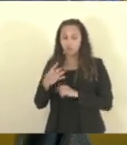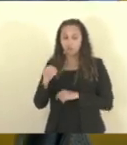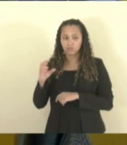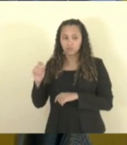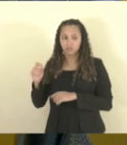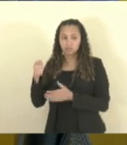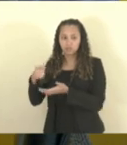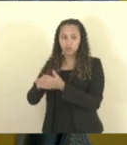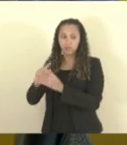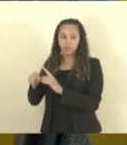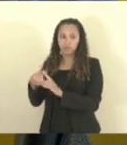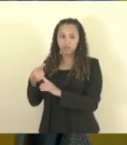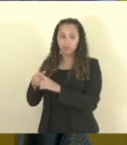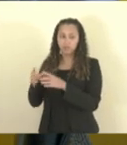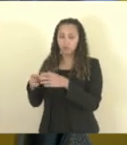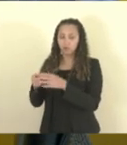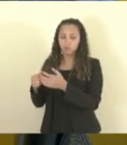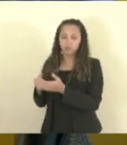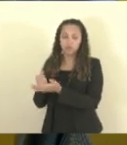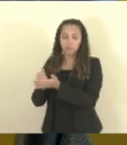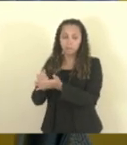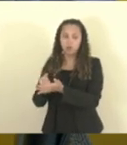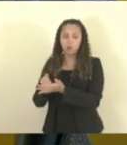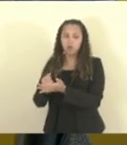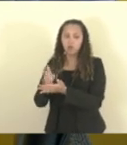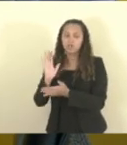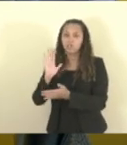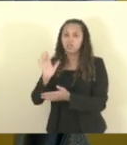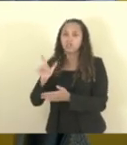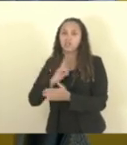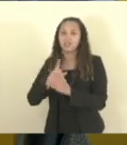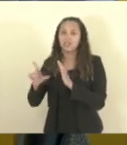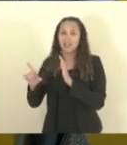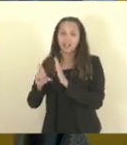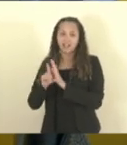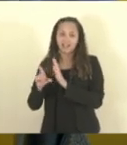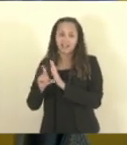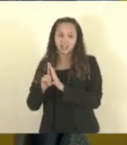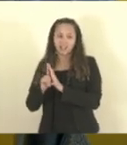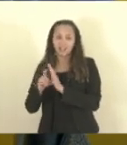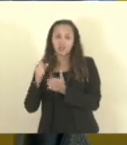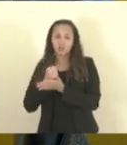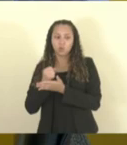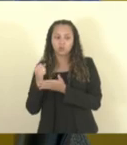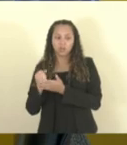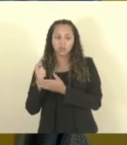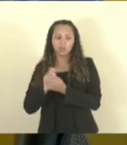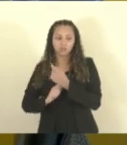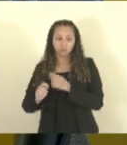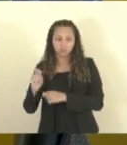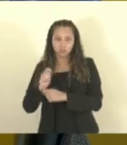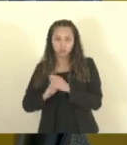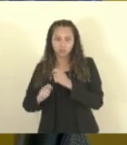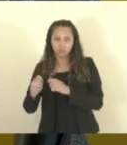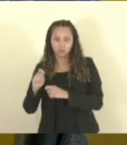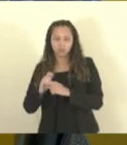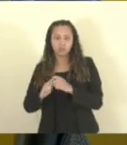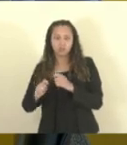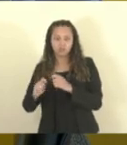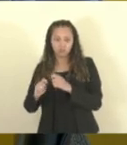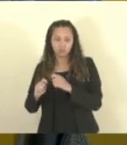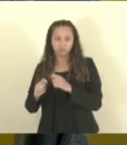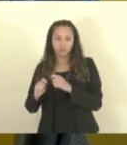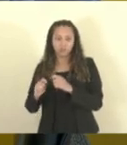gratificações para a equipe de apoio estão previstas na nova lei de licitações e contrato administrativo. Então, está falando que encontra